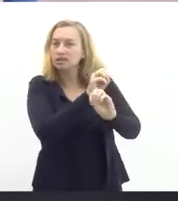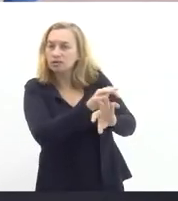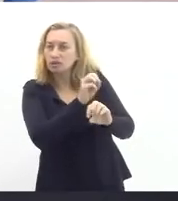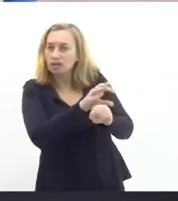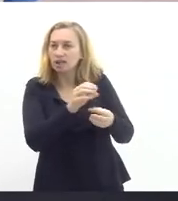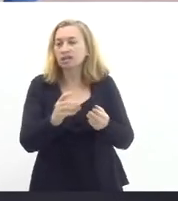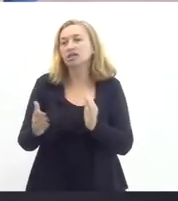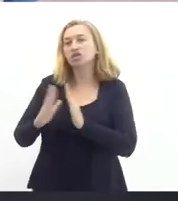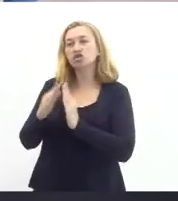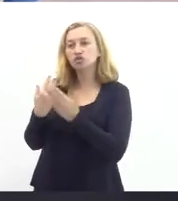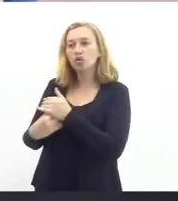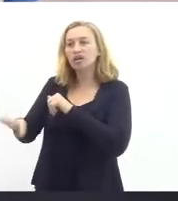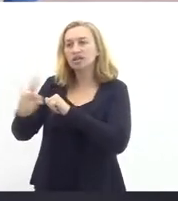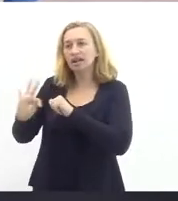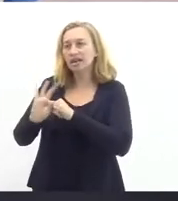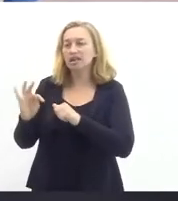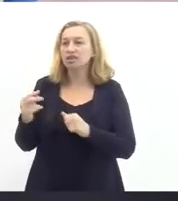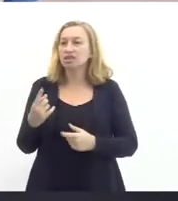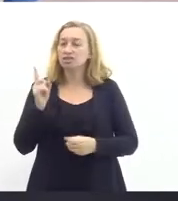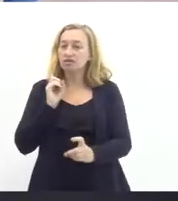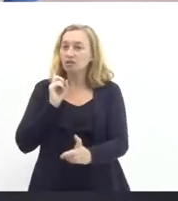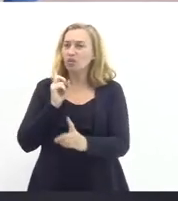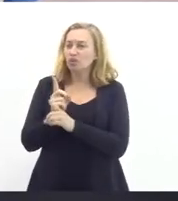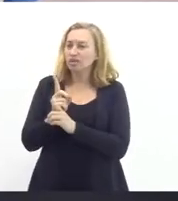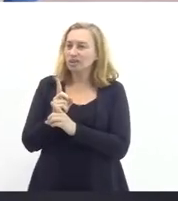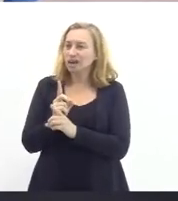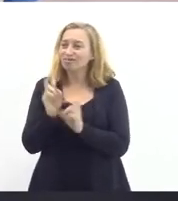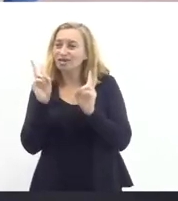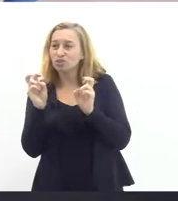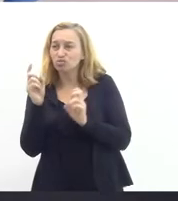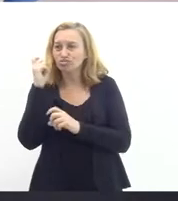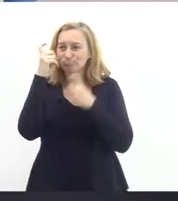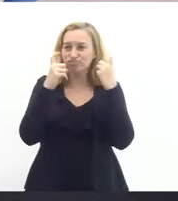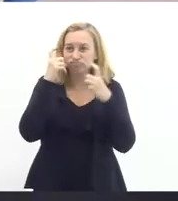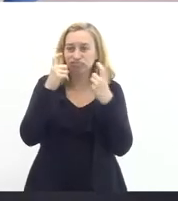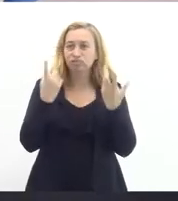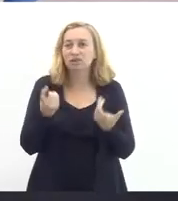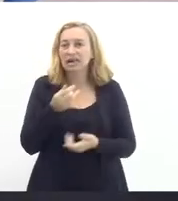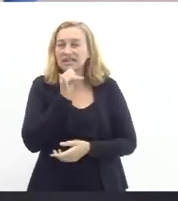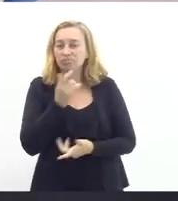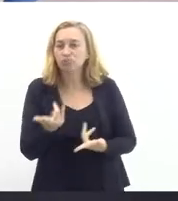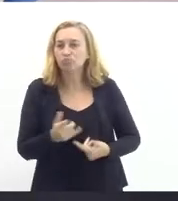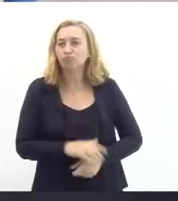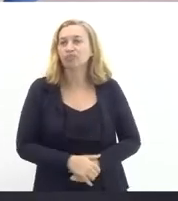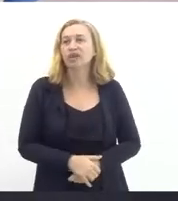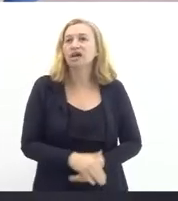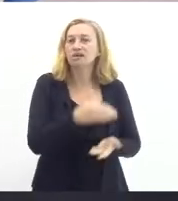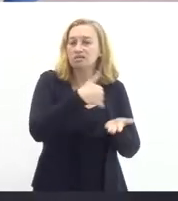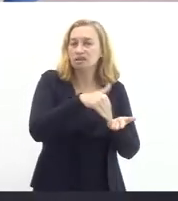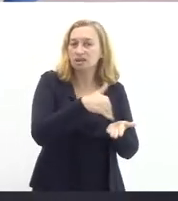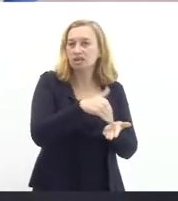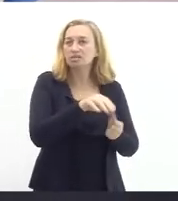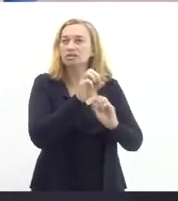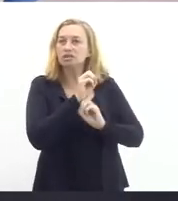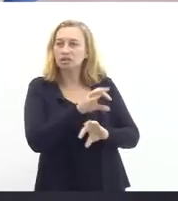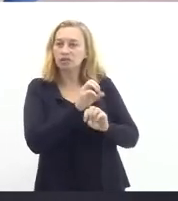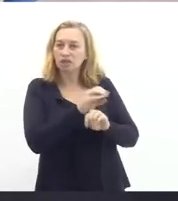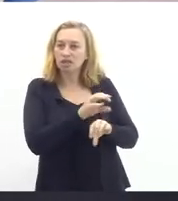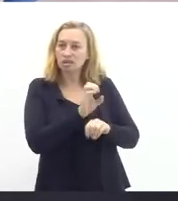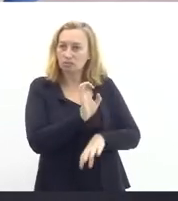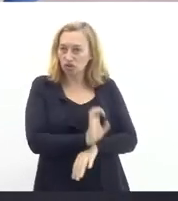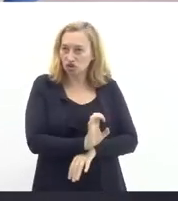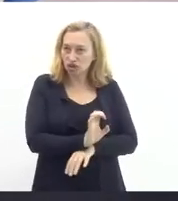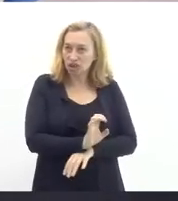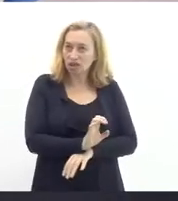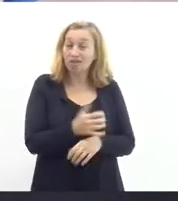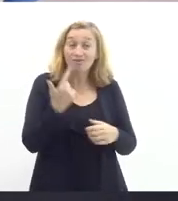quanto na Faietec, a gente tem encontrado situações que são muito preocupantes. Por exemplo, na Secretaria de Estado de Educação, a gente